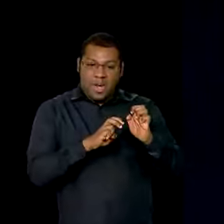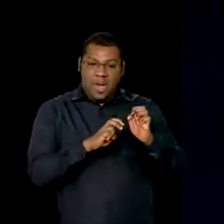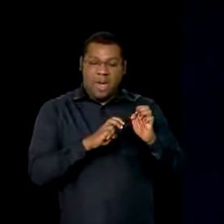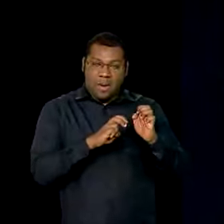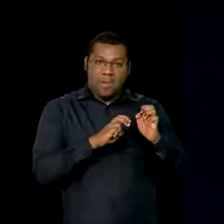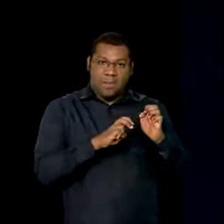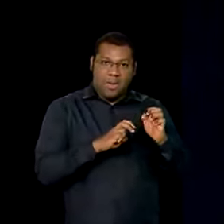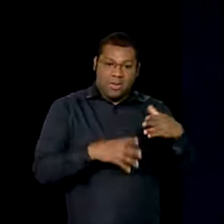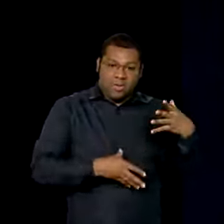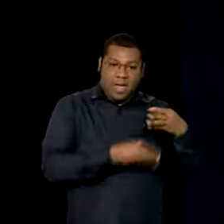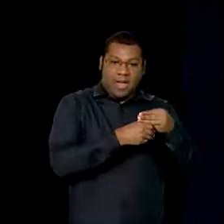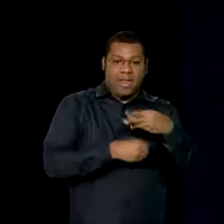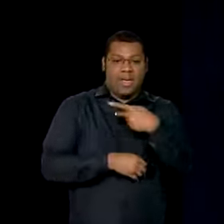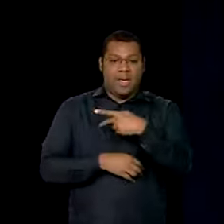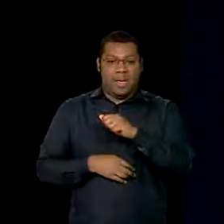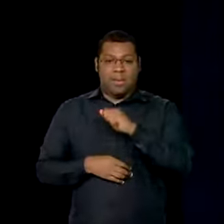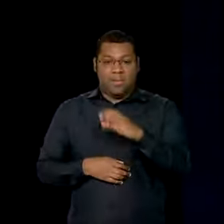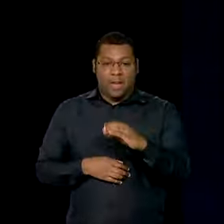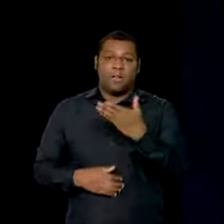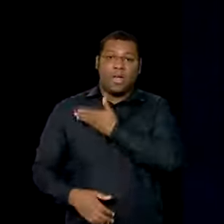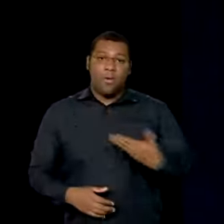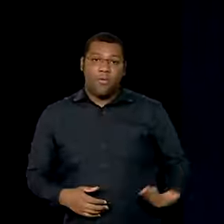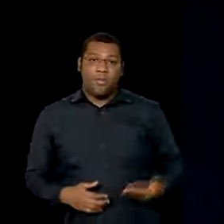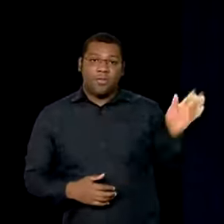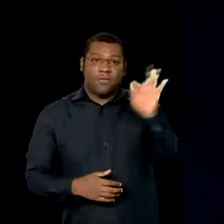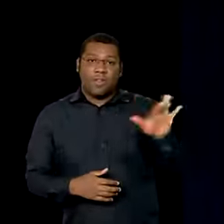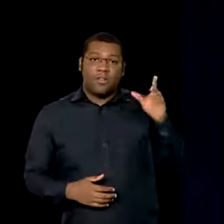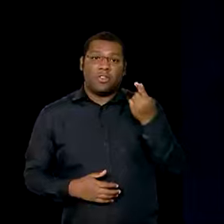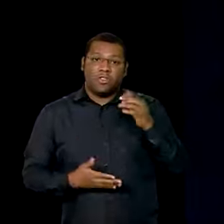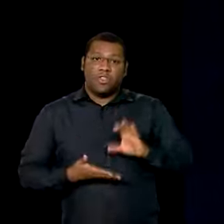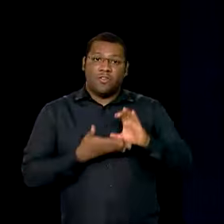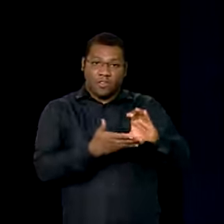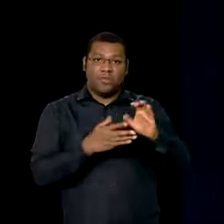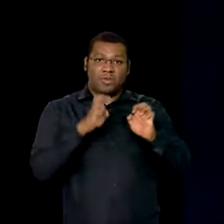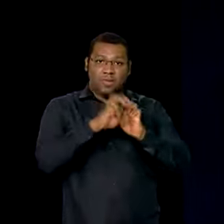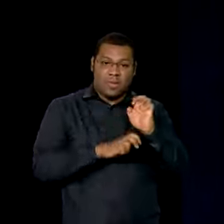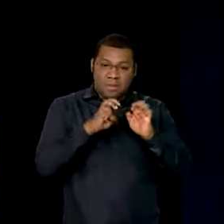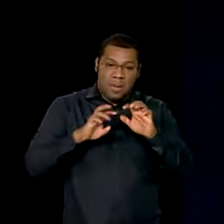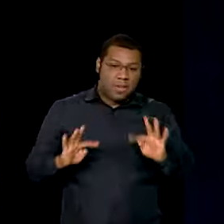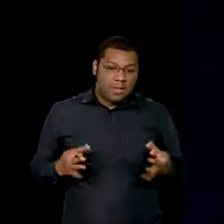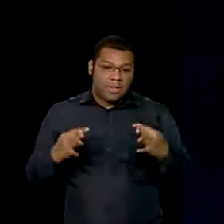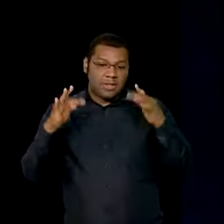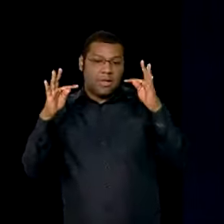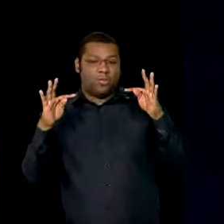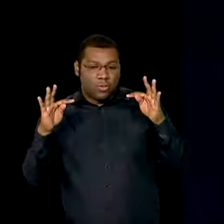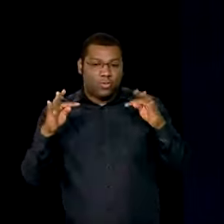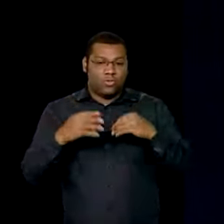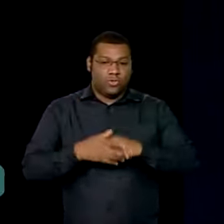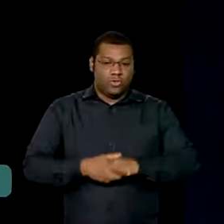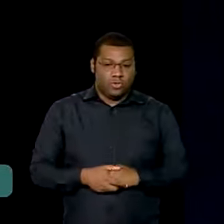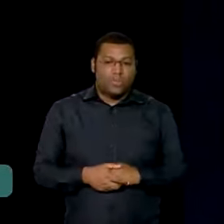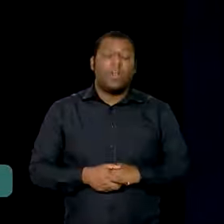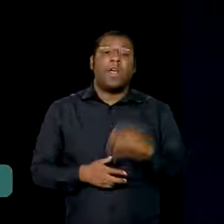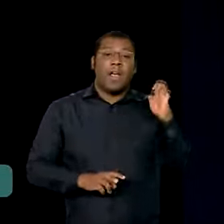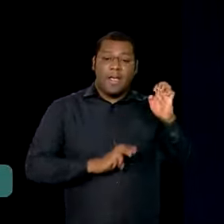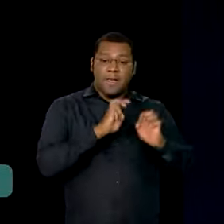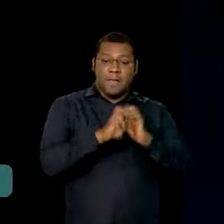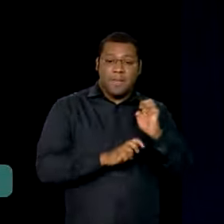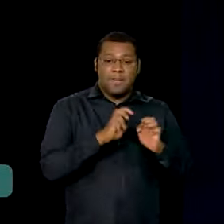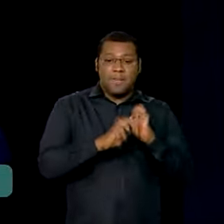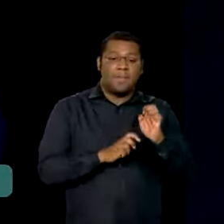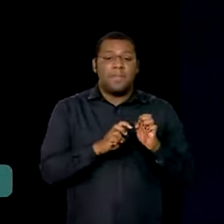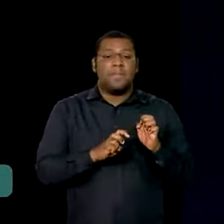investimentos, investimentos em tecnologias, investimentos em parcerias, buscar com que a Embrapa se